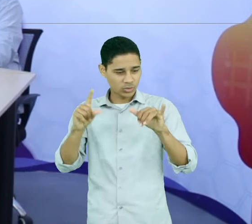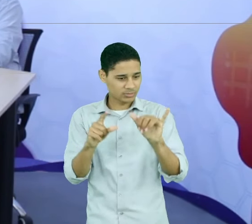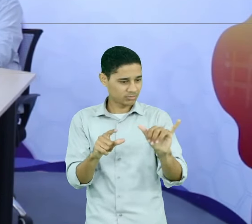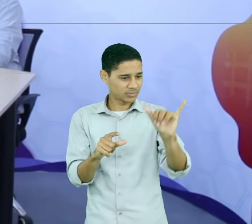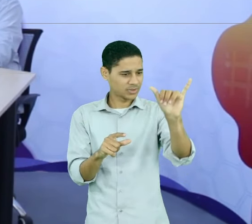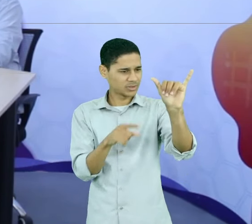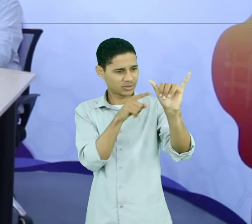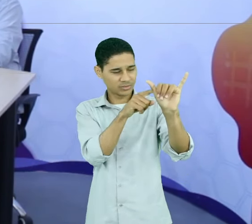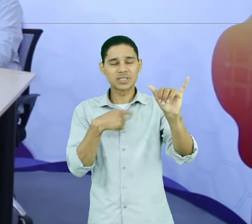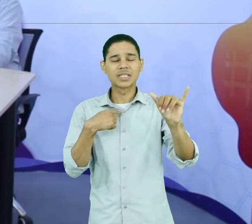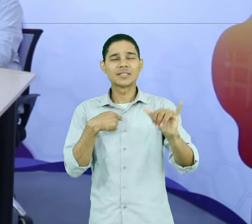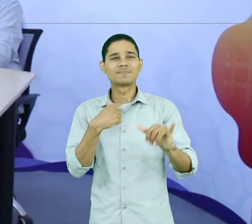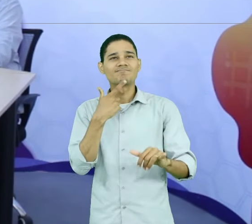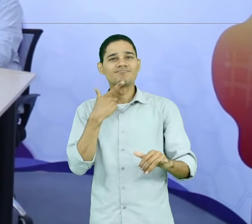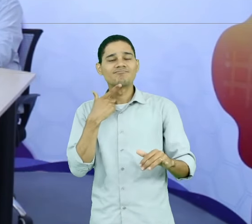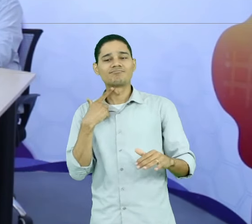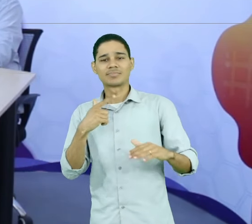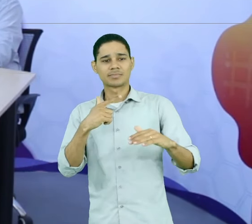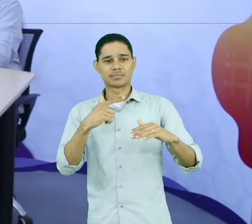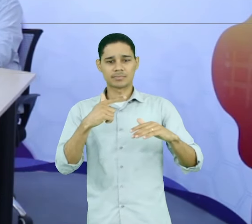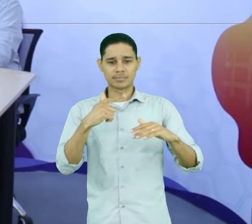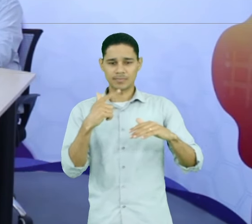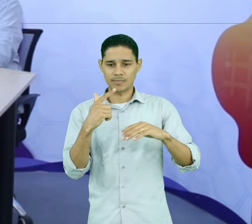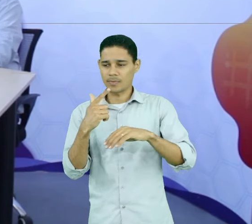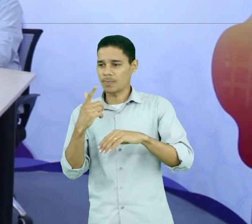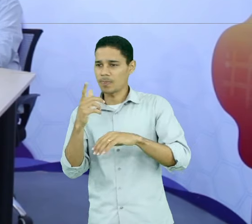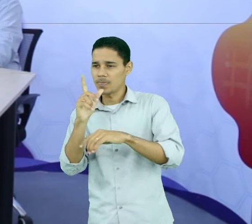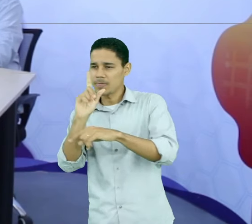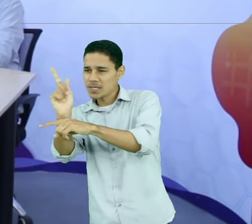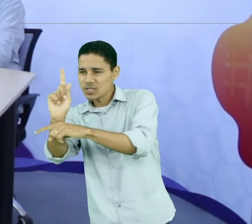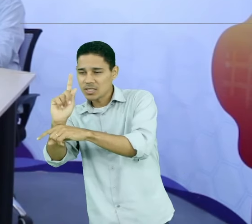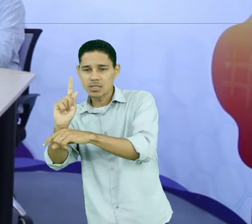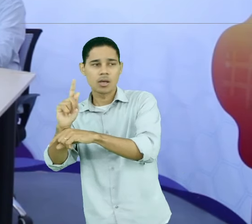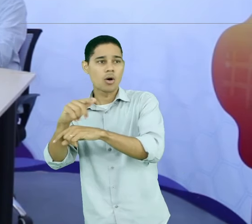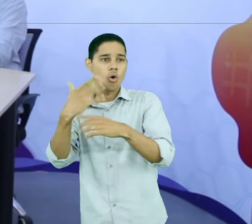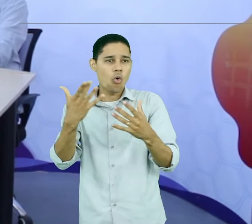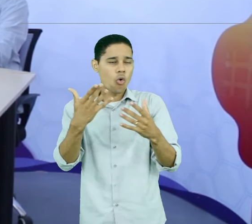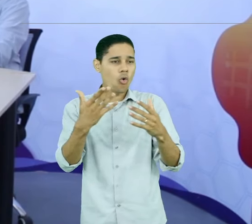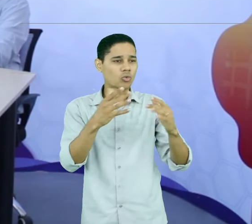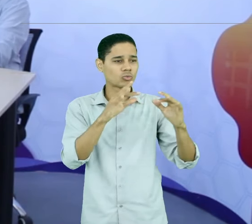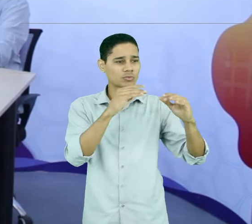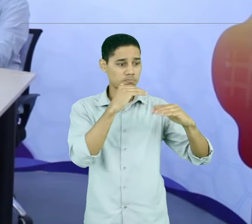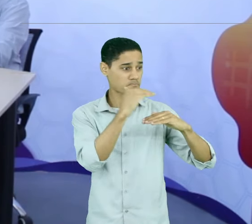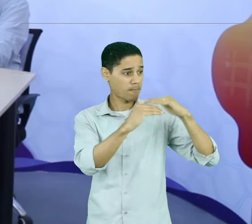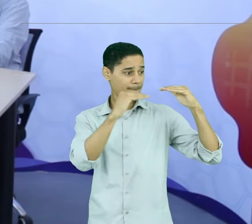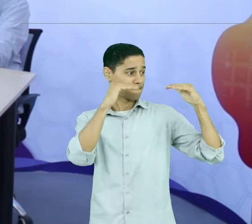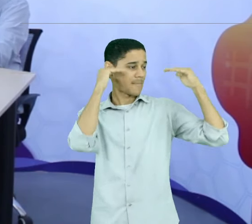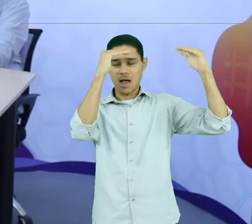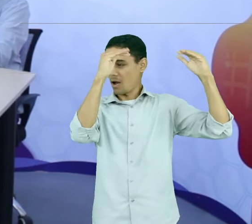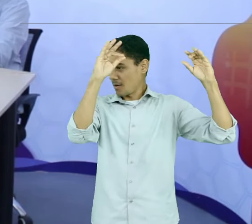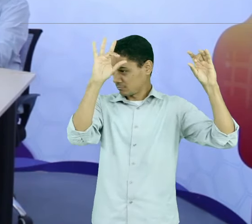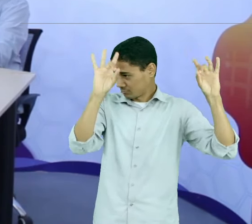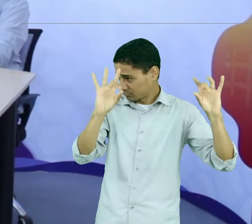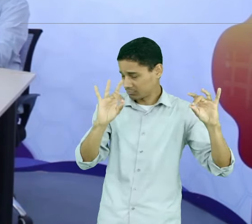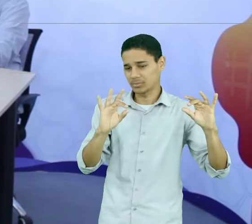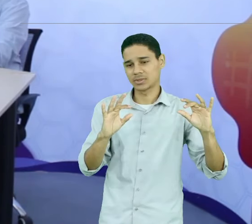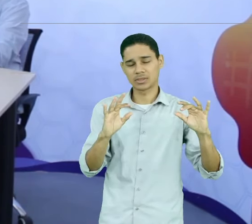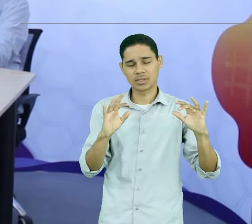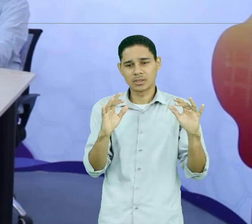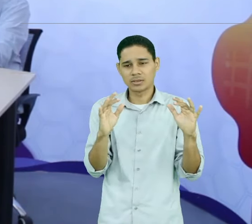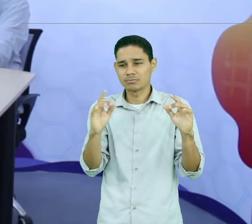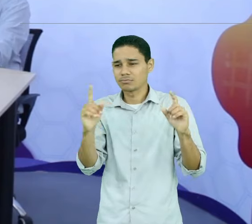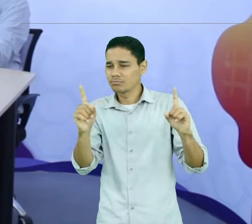especialista ou assumo um cargo de gestão. Carreira em W. Tem isso bem